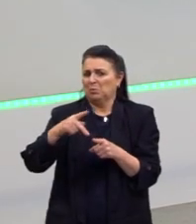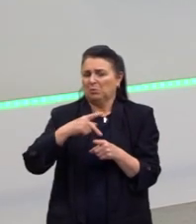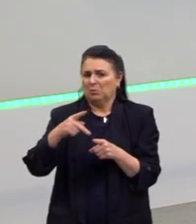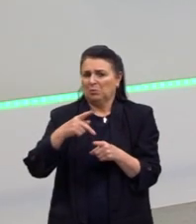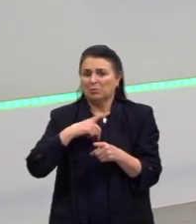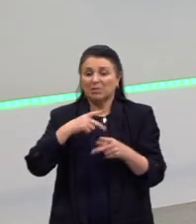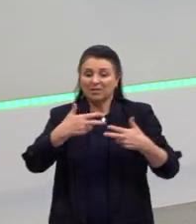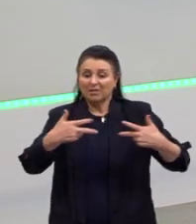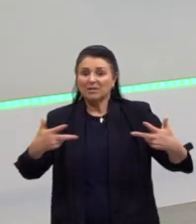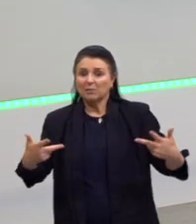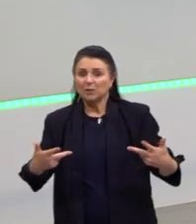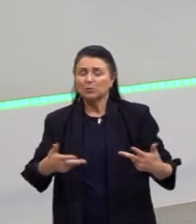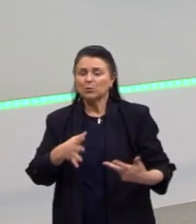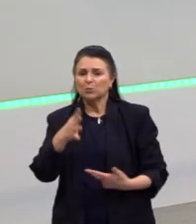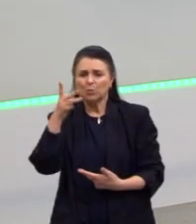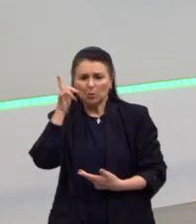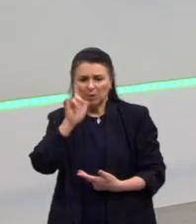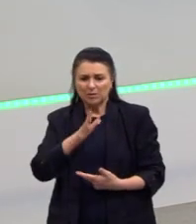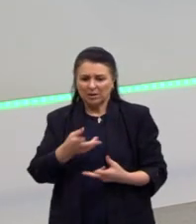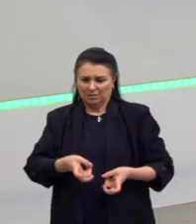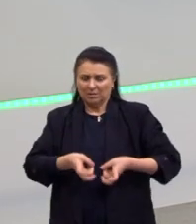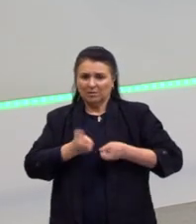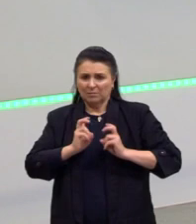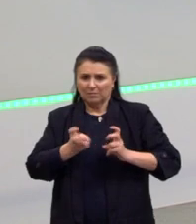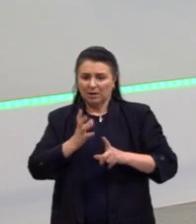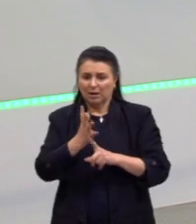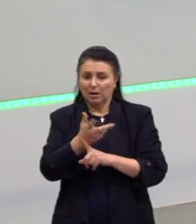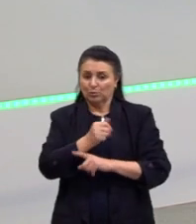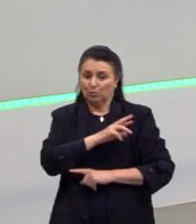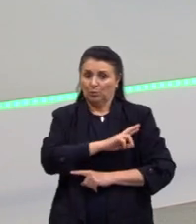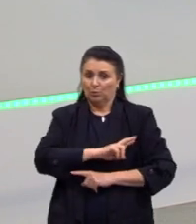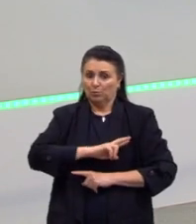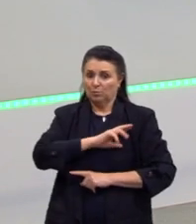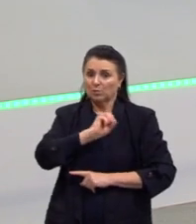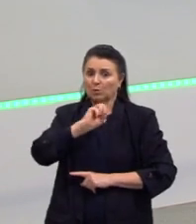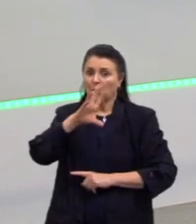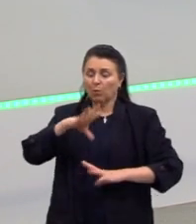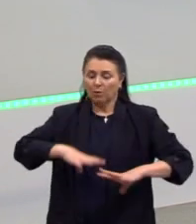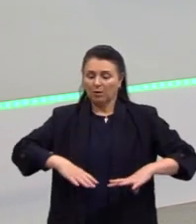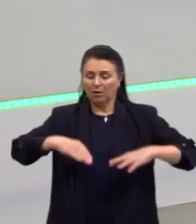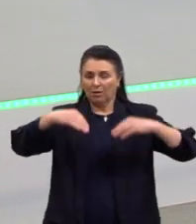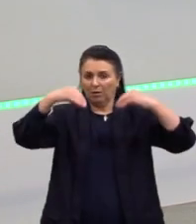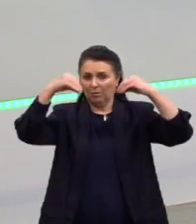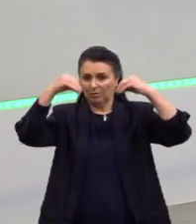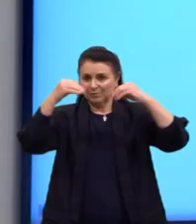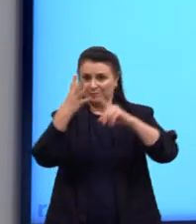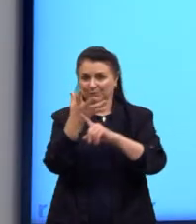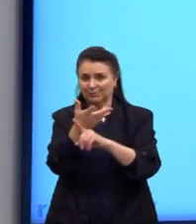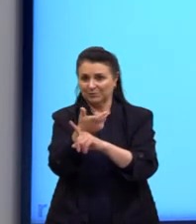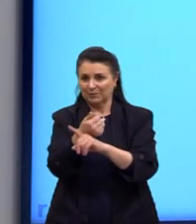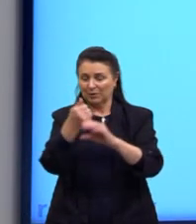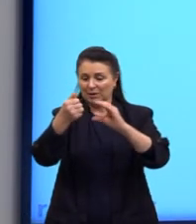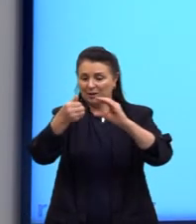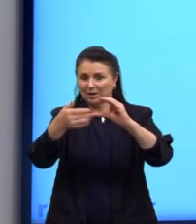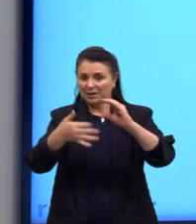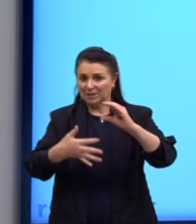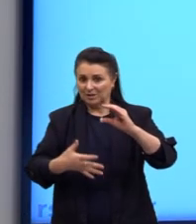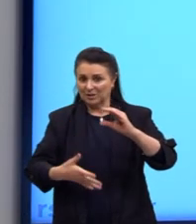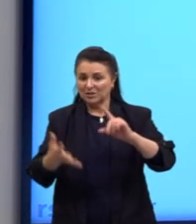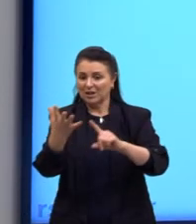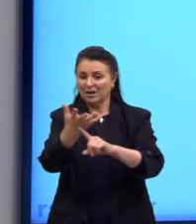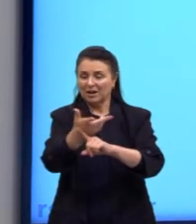definir se é arte romântica ou se é arte gótica. Olha a arte gótica, então, já aqui,